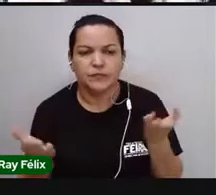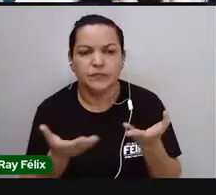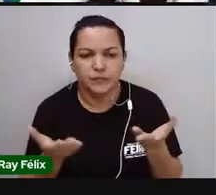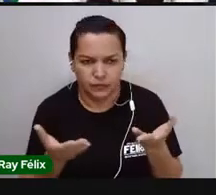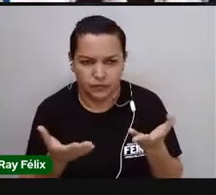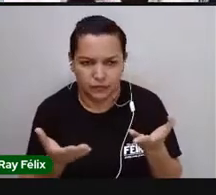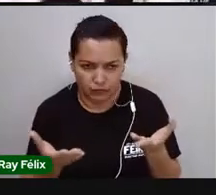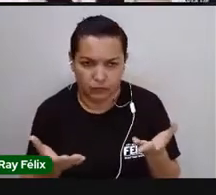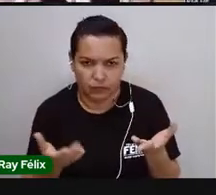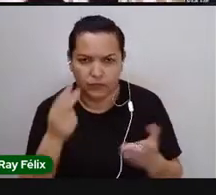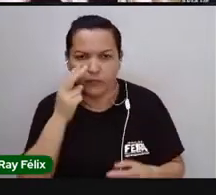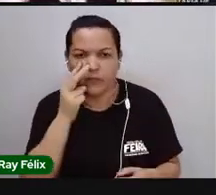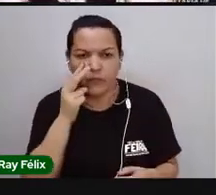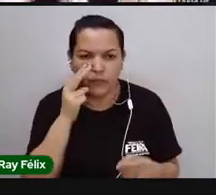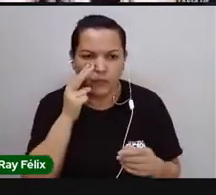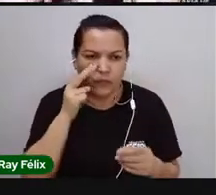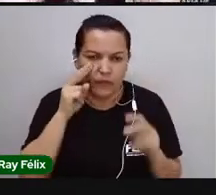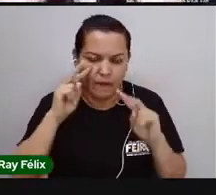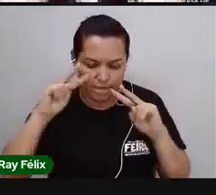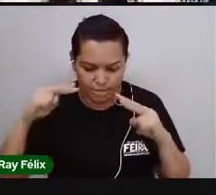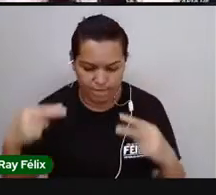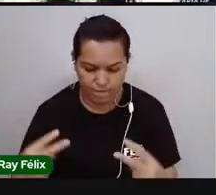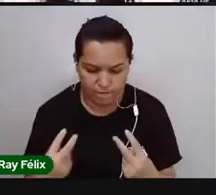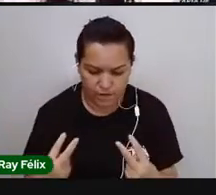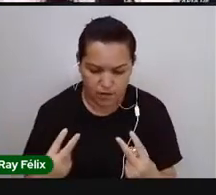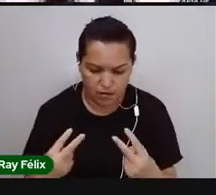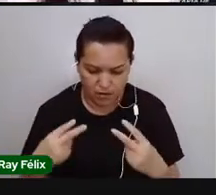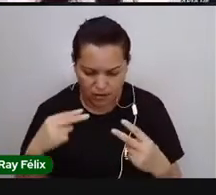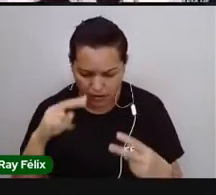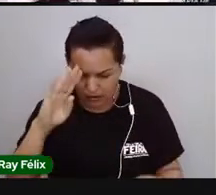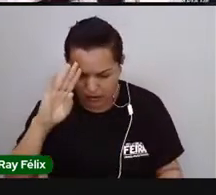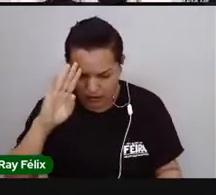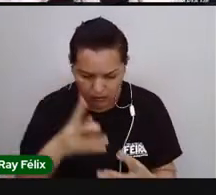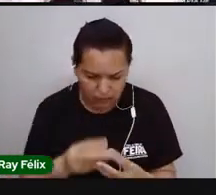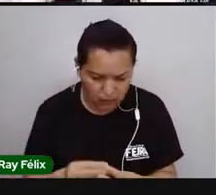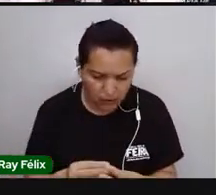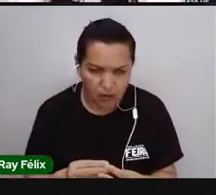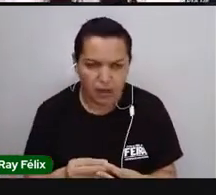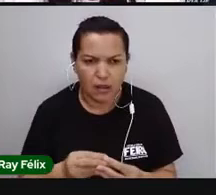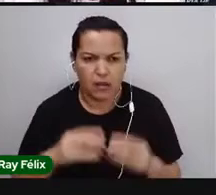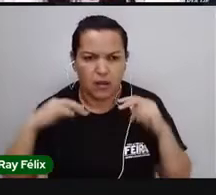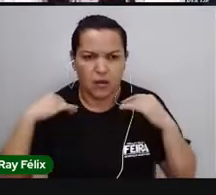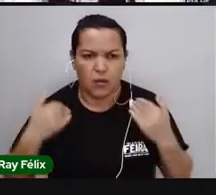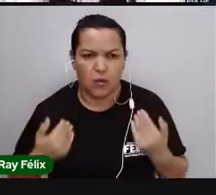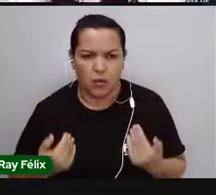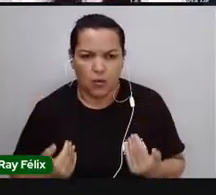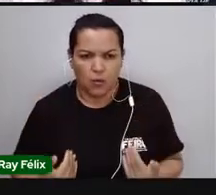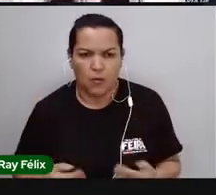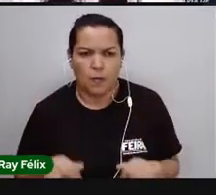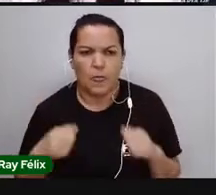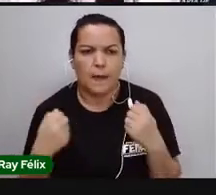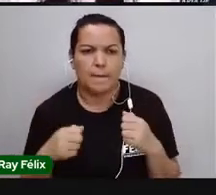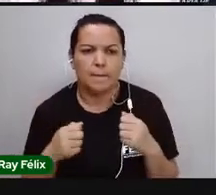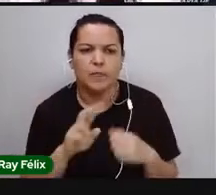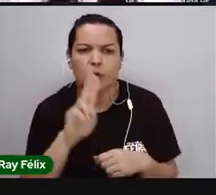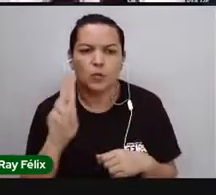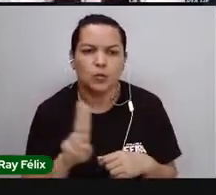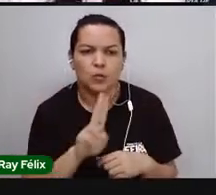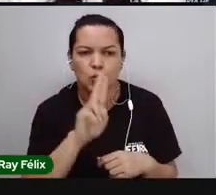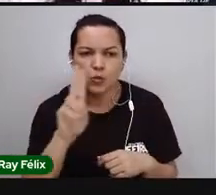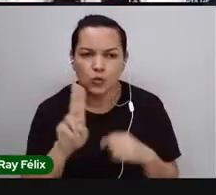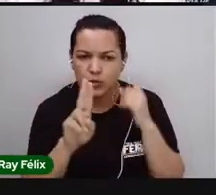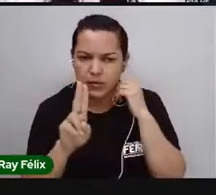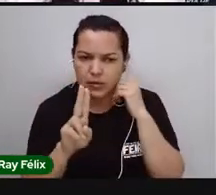para a gente conseguir ver o nosso corpo e entender um pouco mais o nosso corpo, a gente vai usar essa ferramenta,